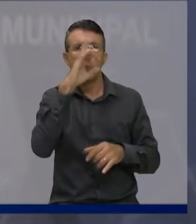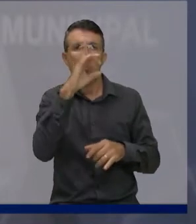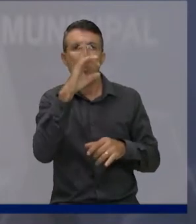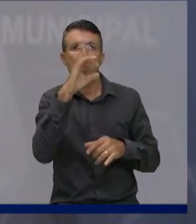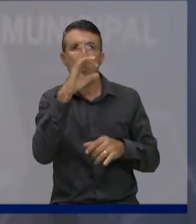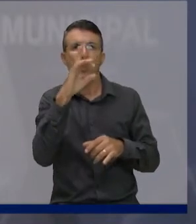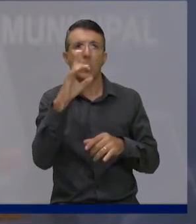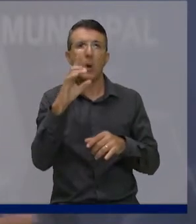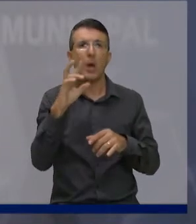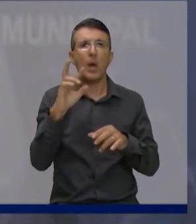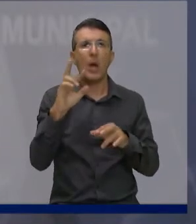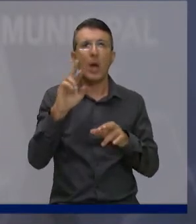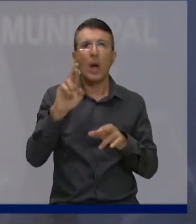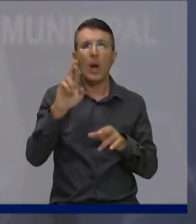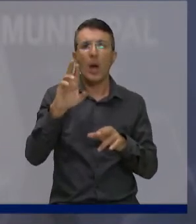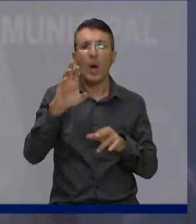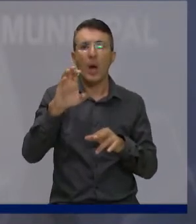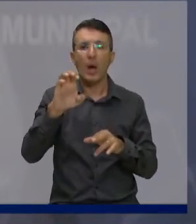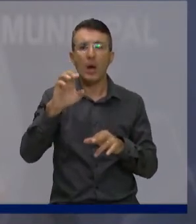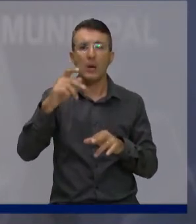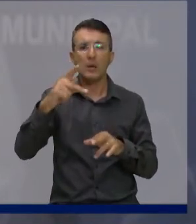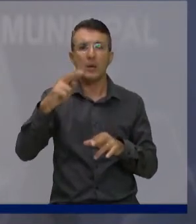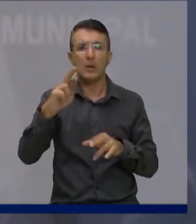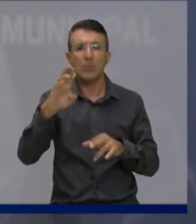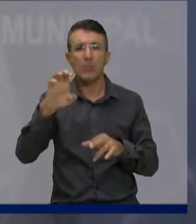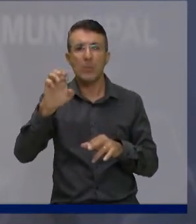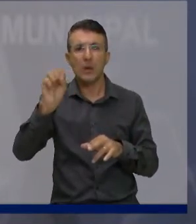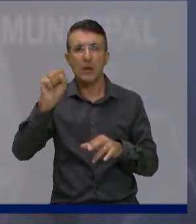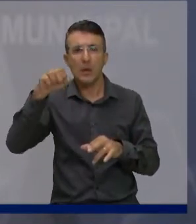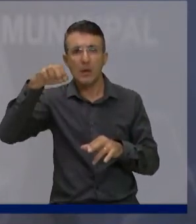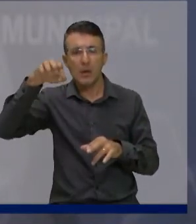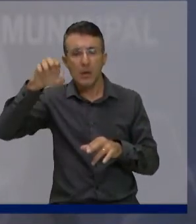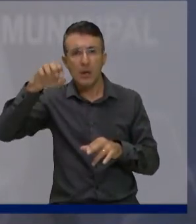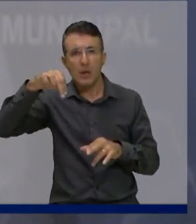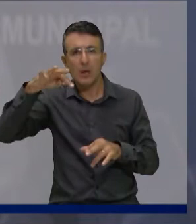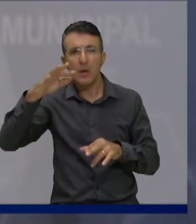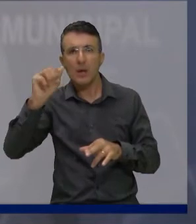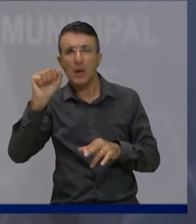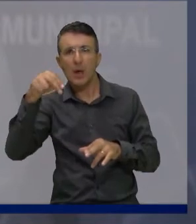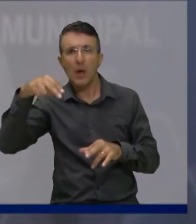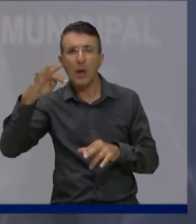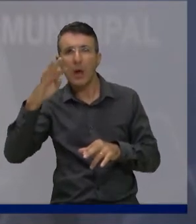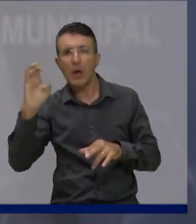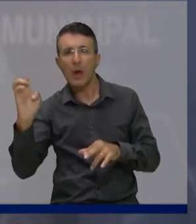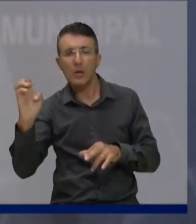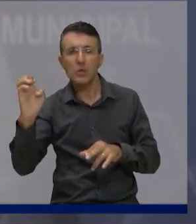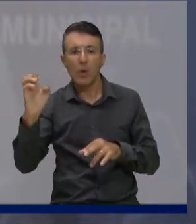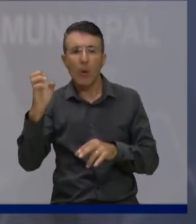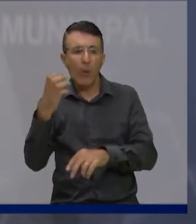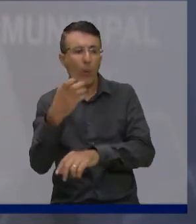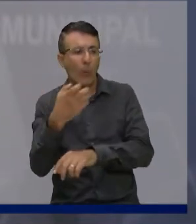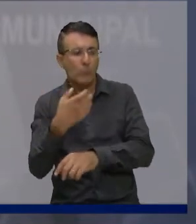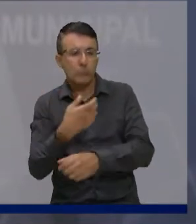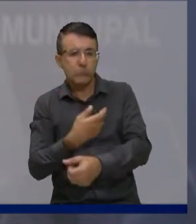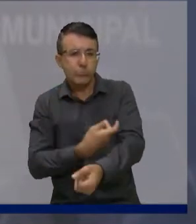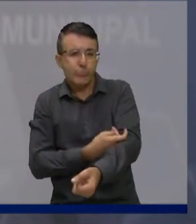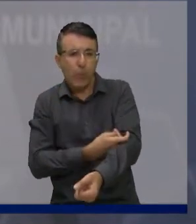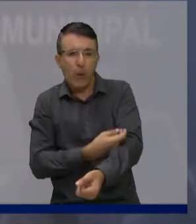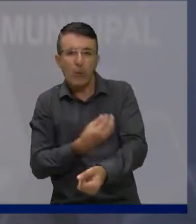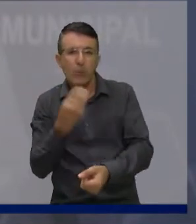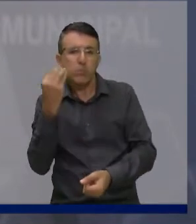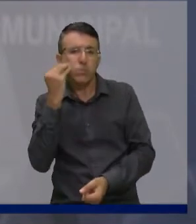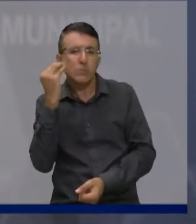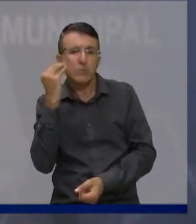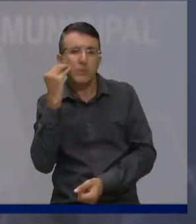e, portanto, não sabe se será positivo ou negativo, mas em função disso viria só o gerente